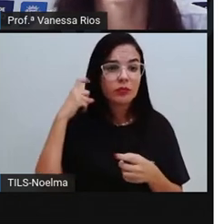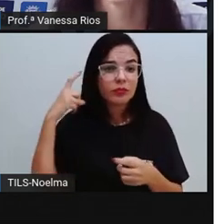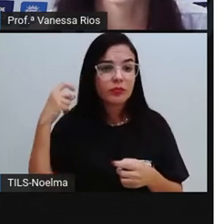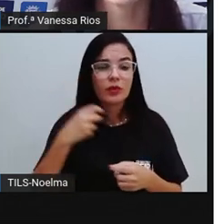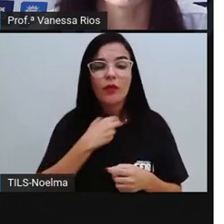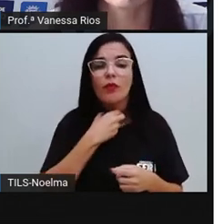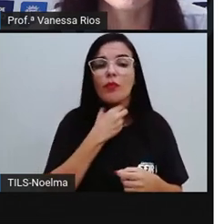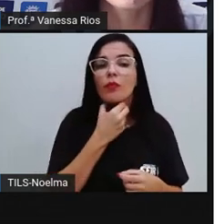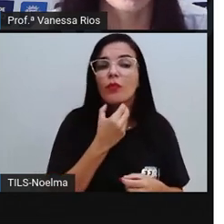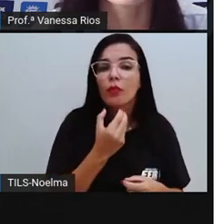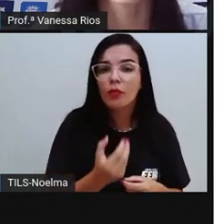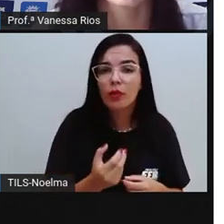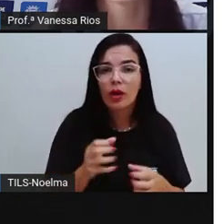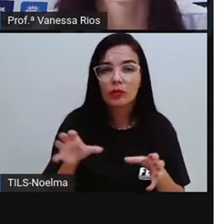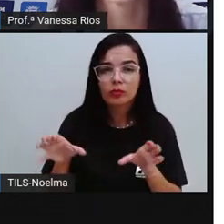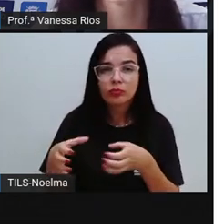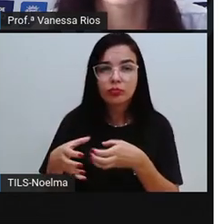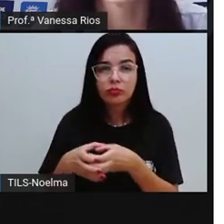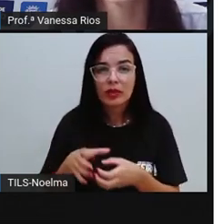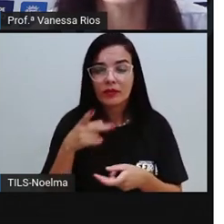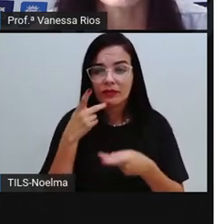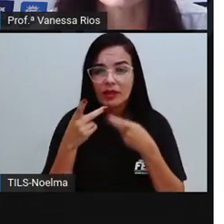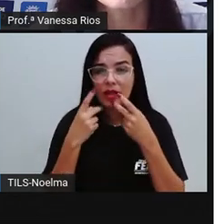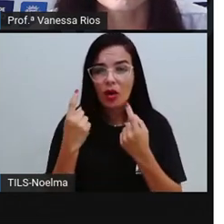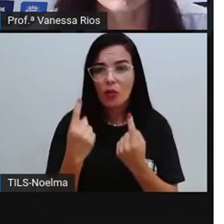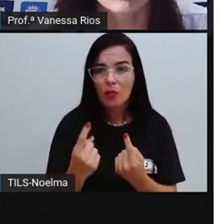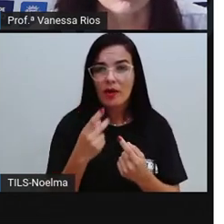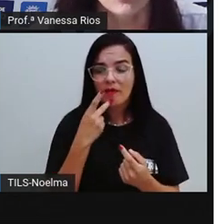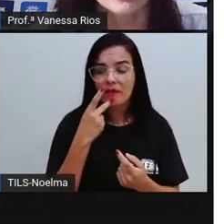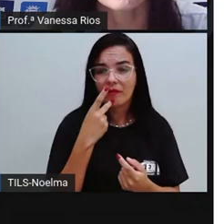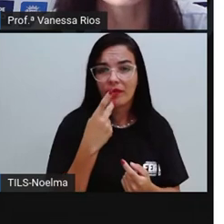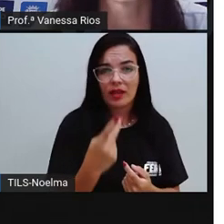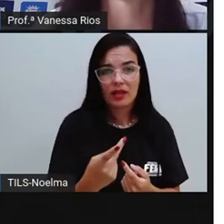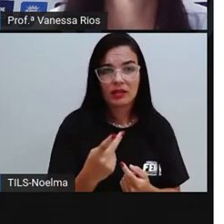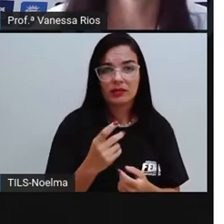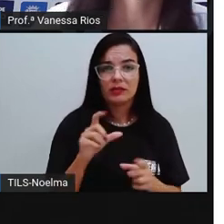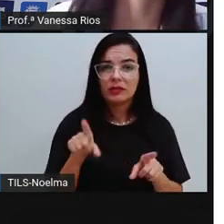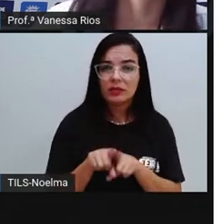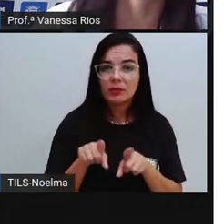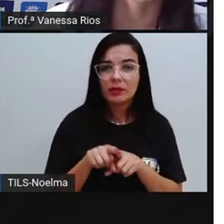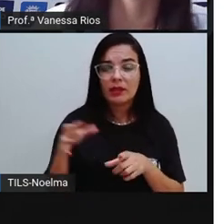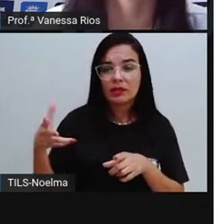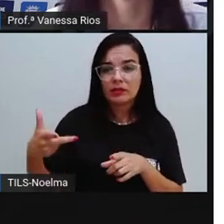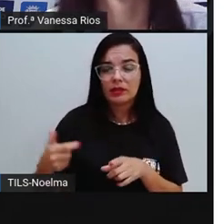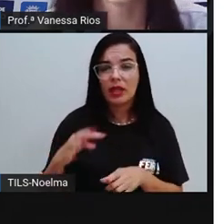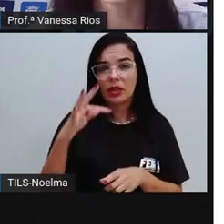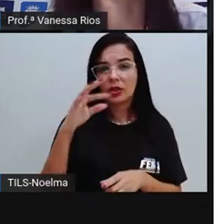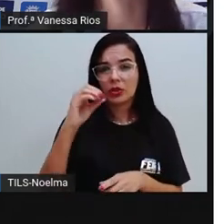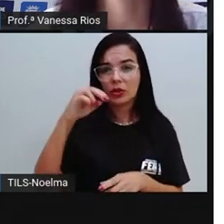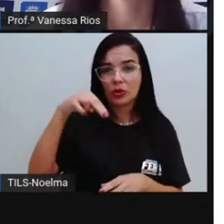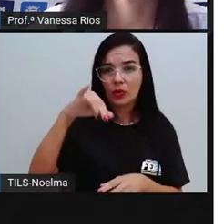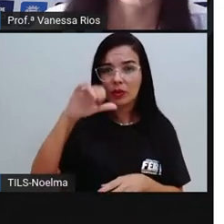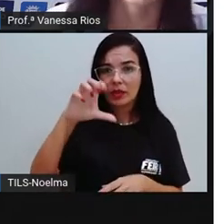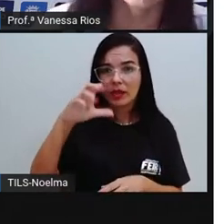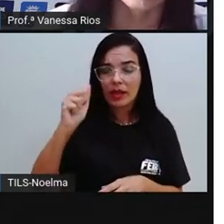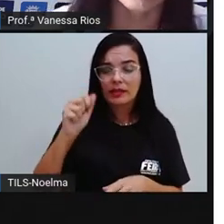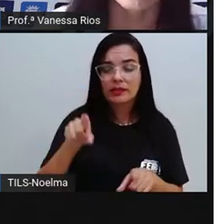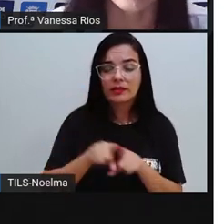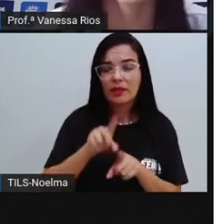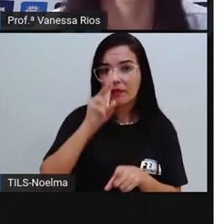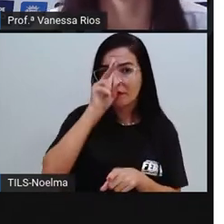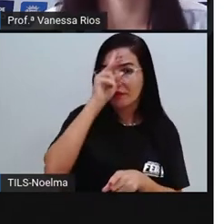ou grupos de fonimas pronunciadas por uma única emissão de voz e são classificadas em tônicas e